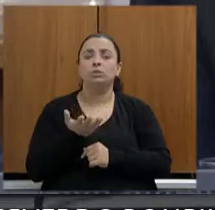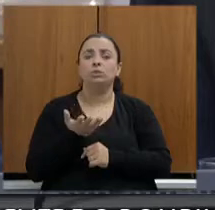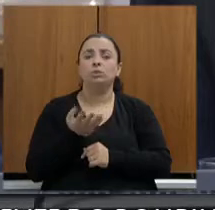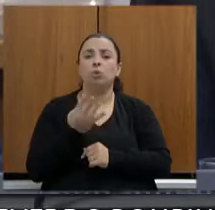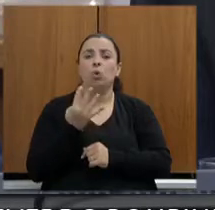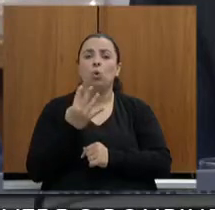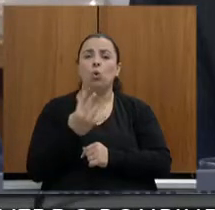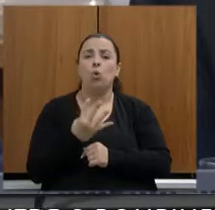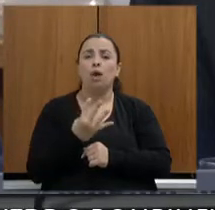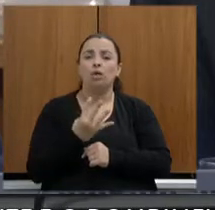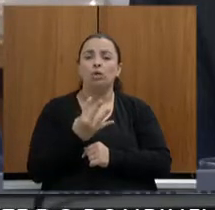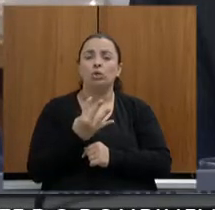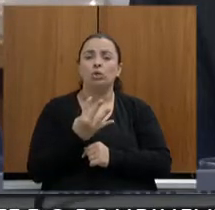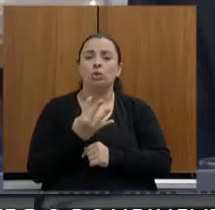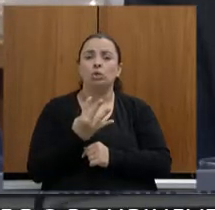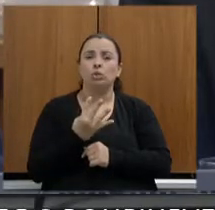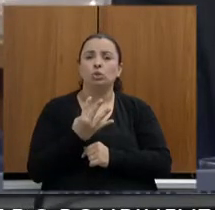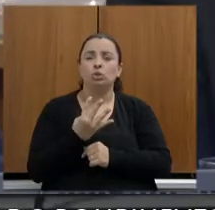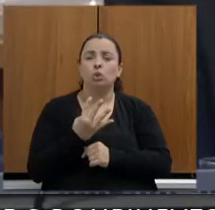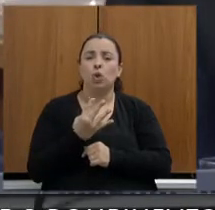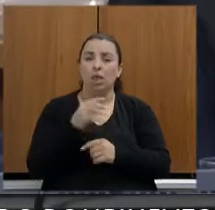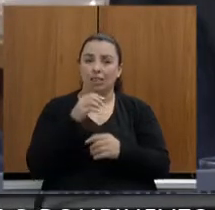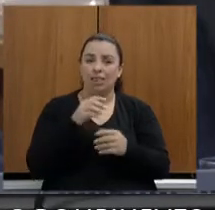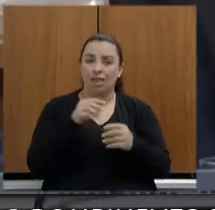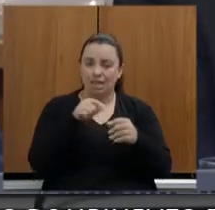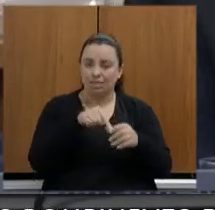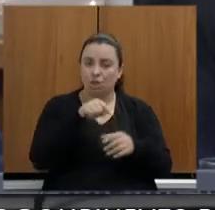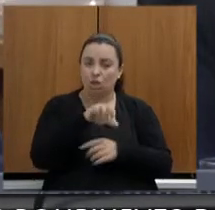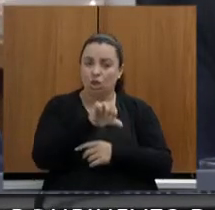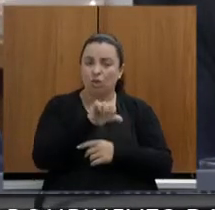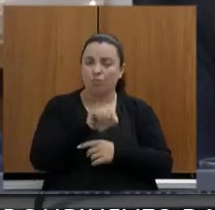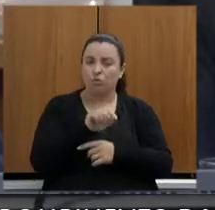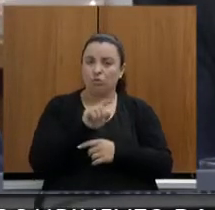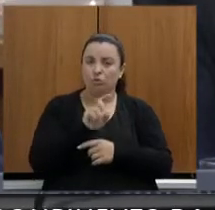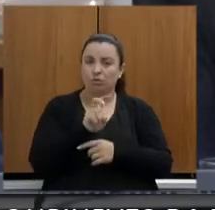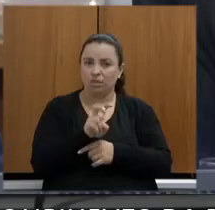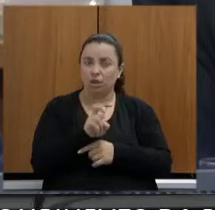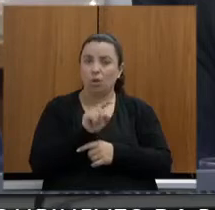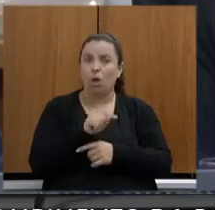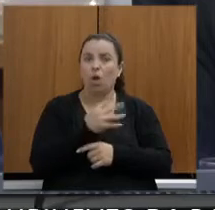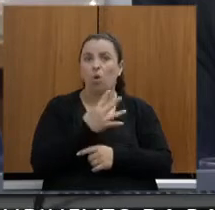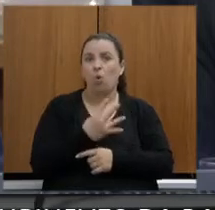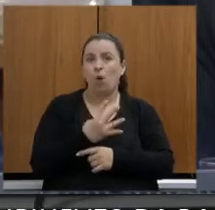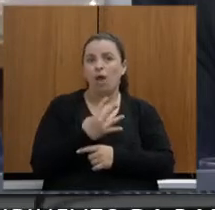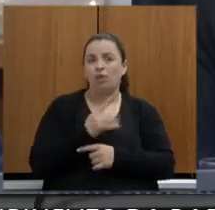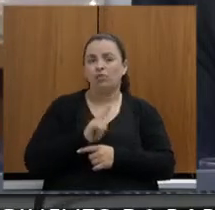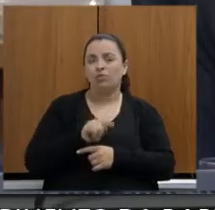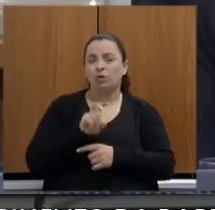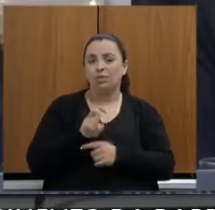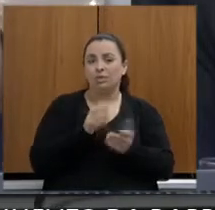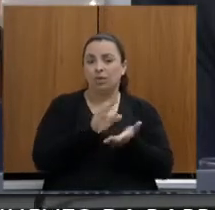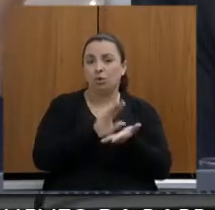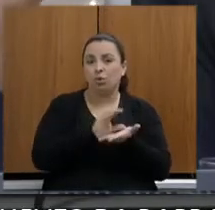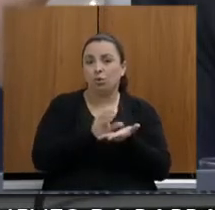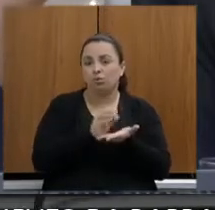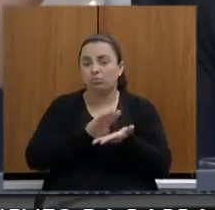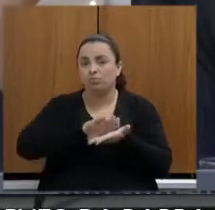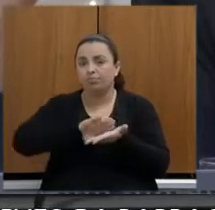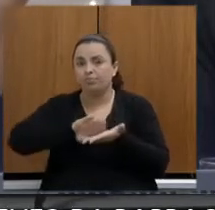,5, dos R 9,5, estamos falando de 4,5 destinado ao que se